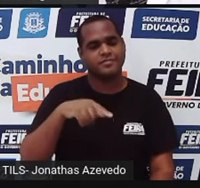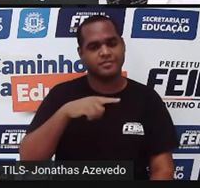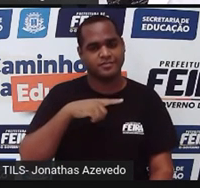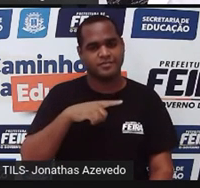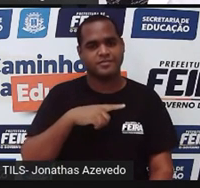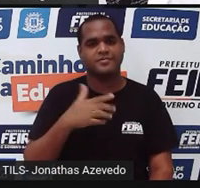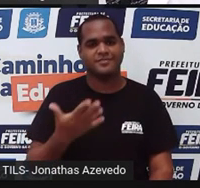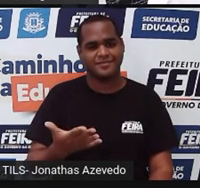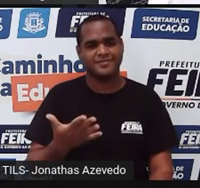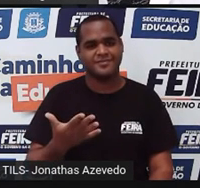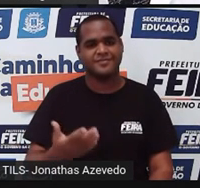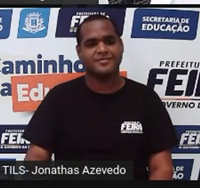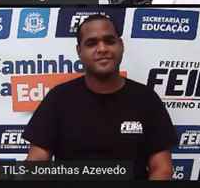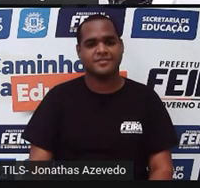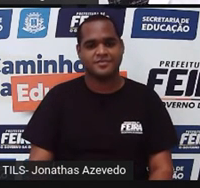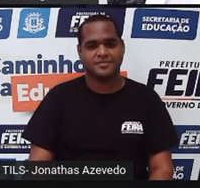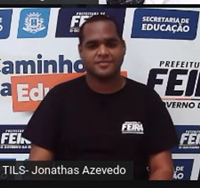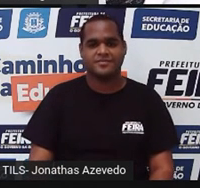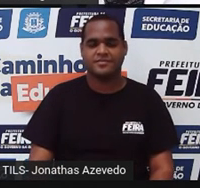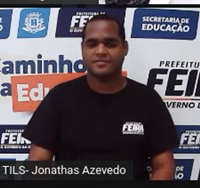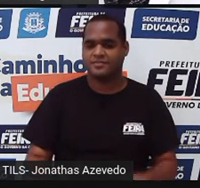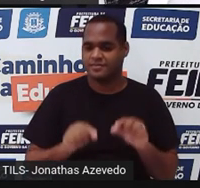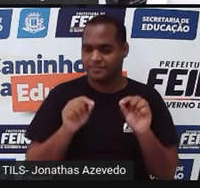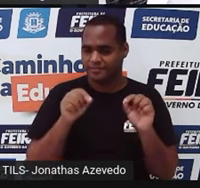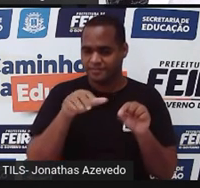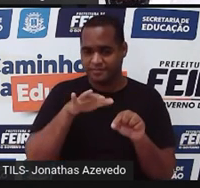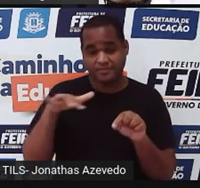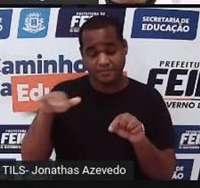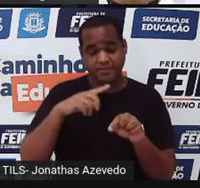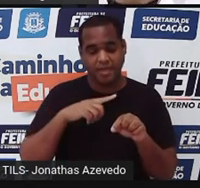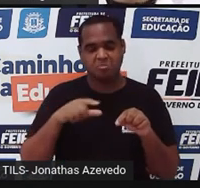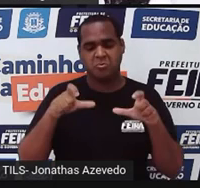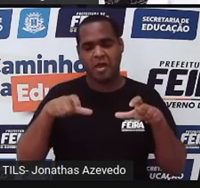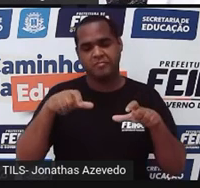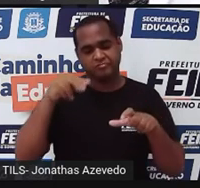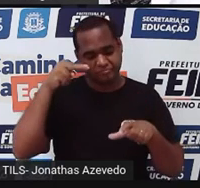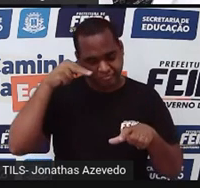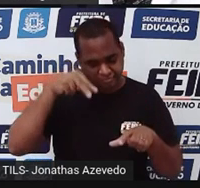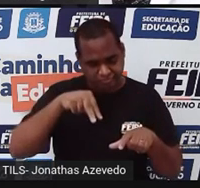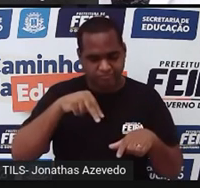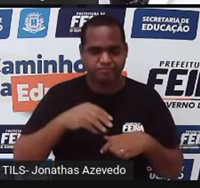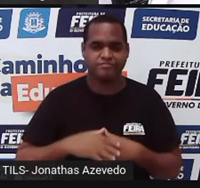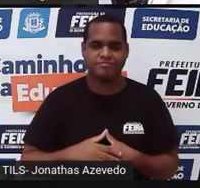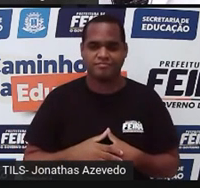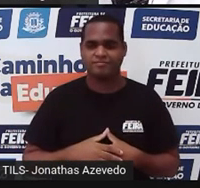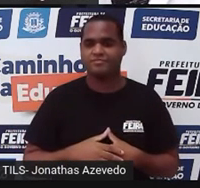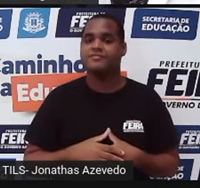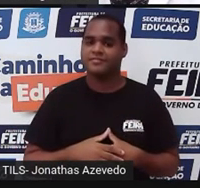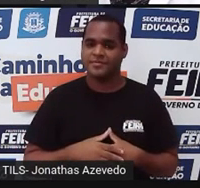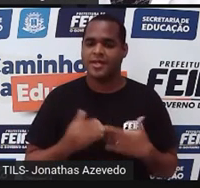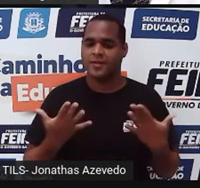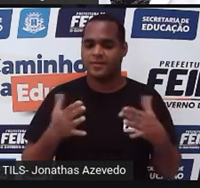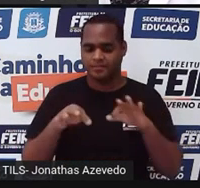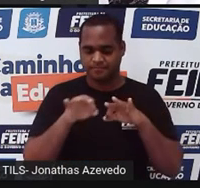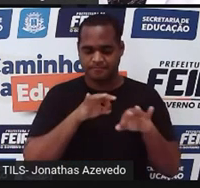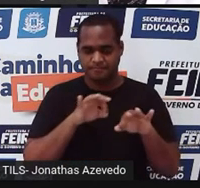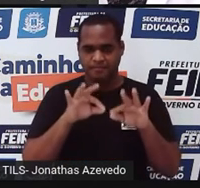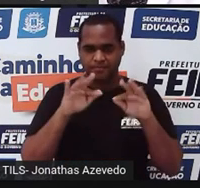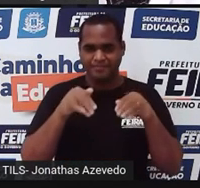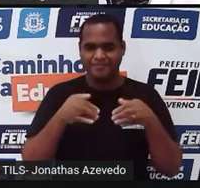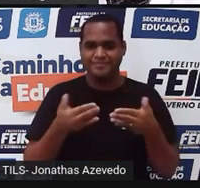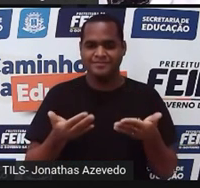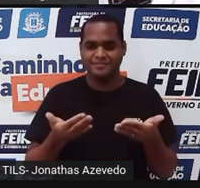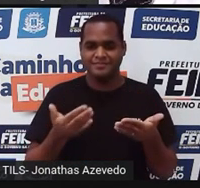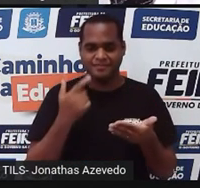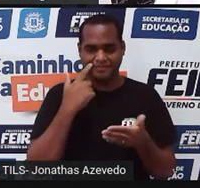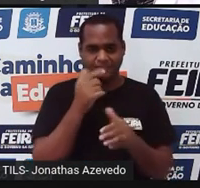planta do imóvel. A área real do imóvel. Tá? Então, é isso que a gente vai fazer agora pra finalizar. Tá? A